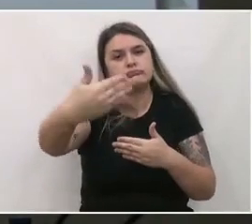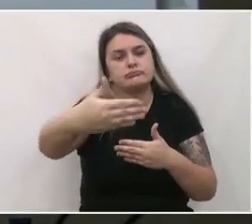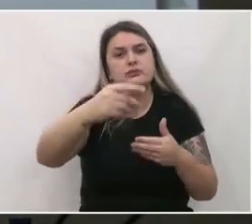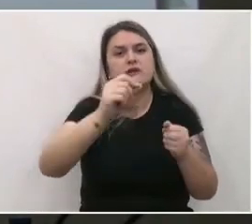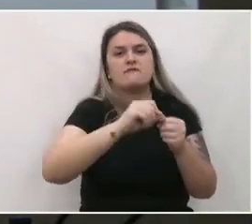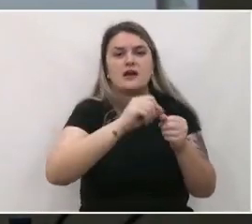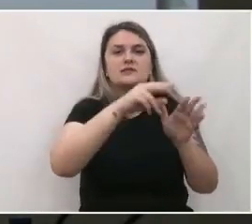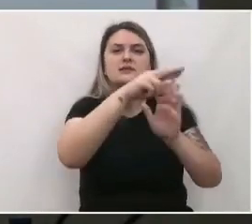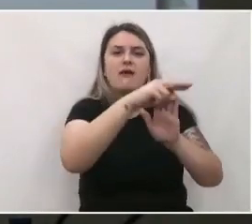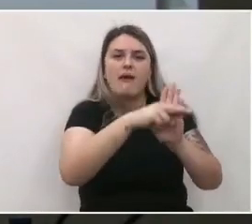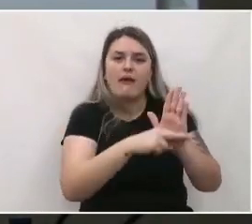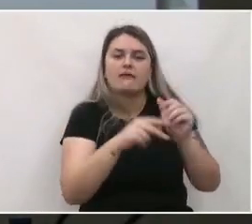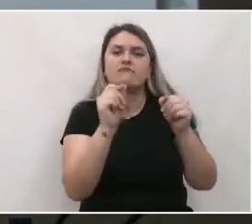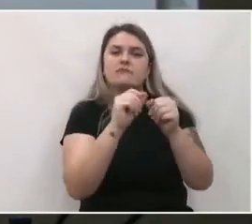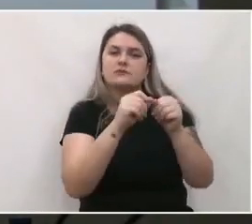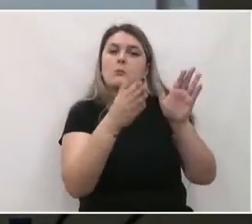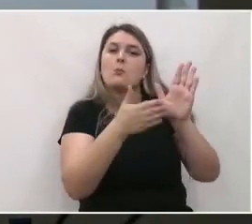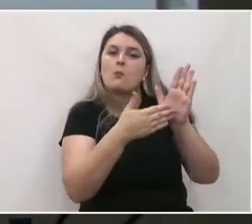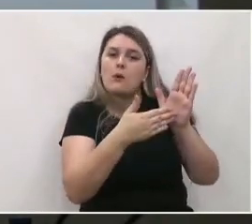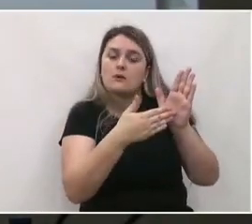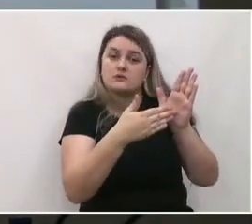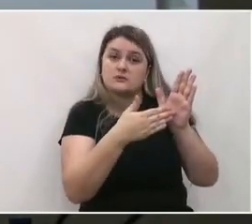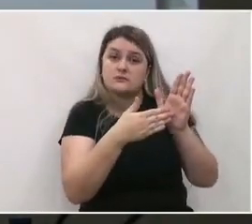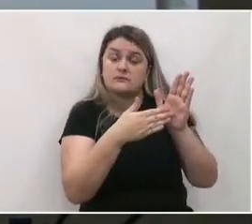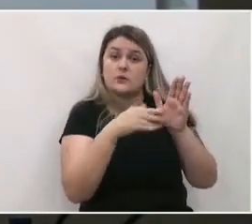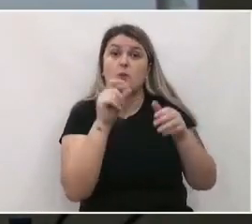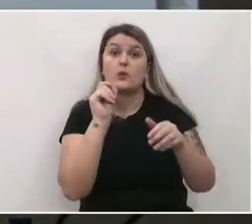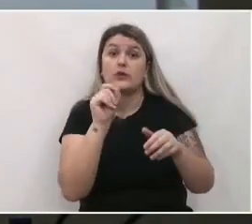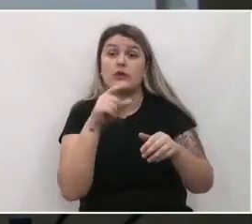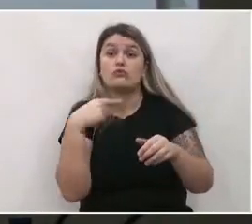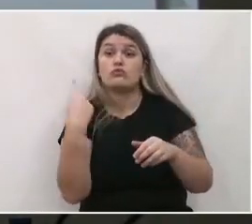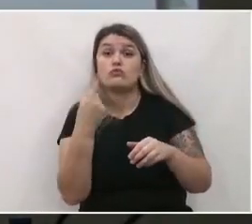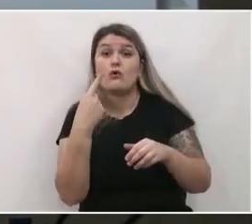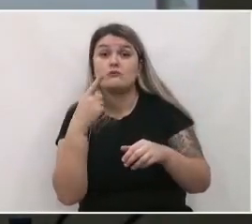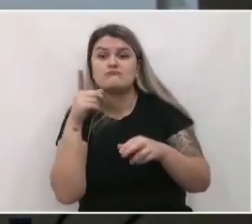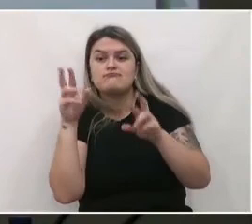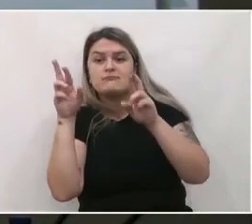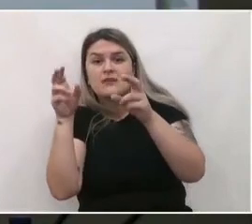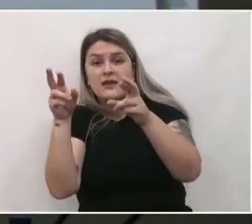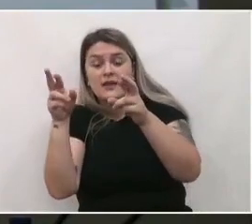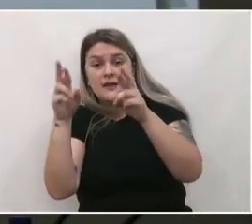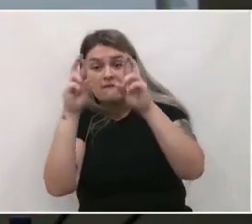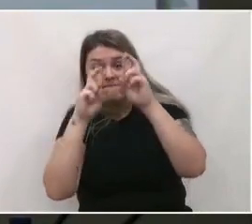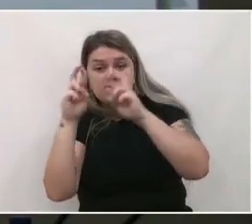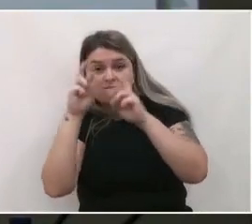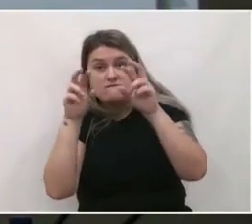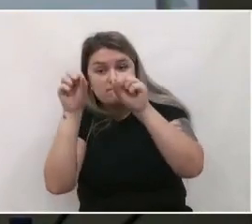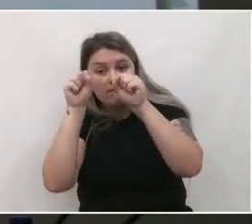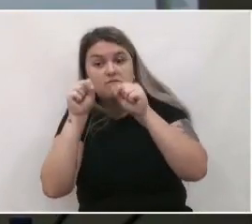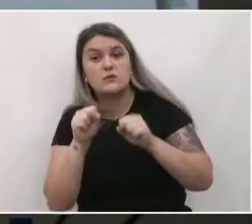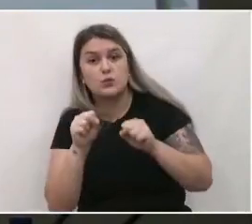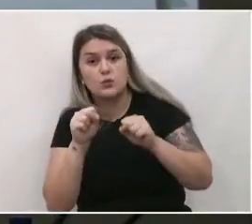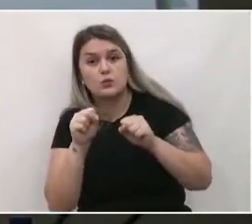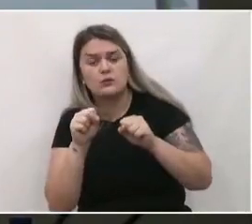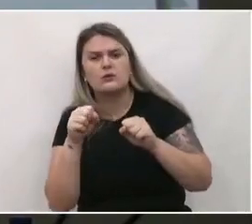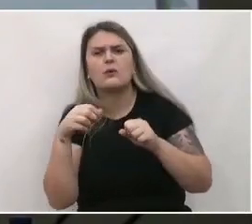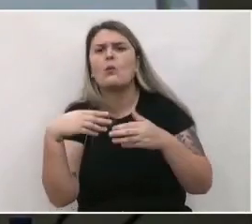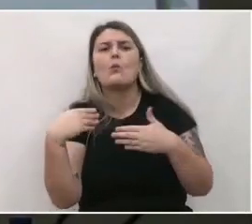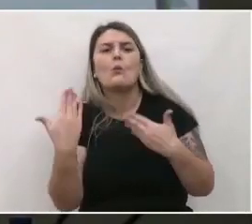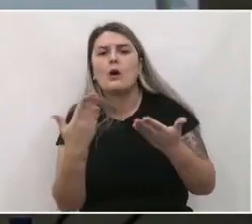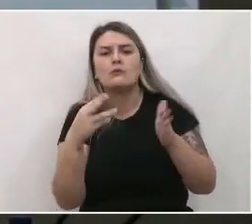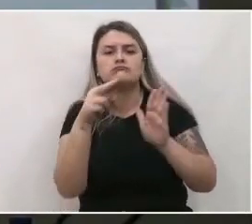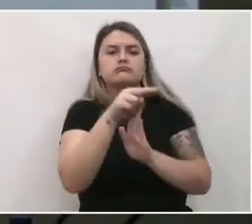diretrizes e propostas, ou seja, baseado no que a gente viu da realidade atual do município, verificar quais são as